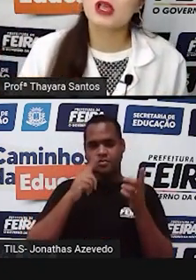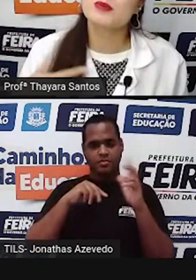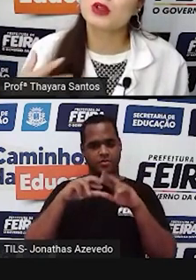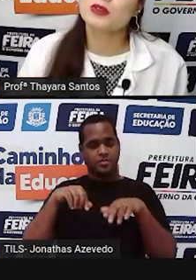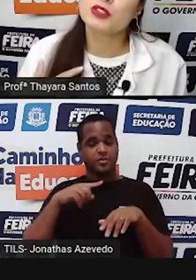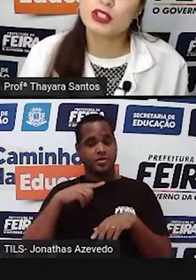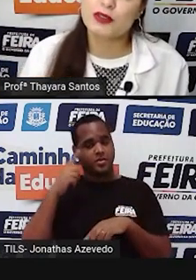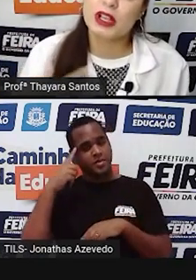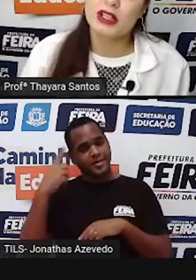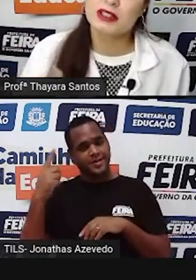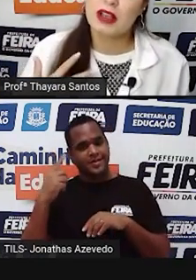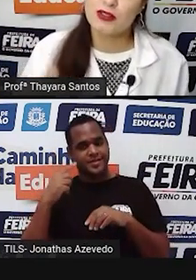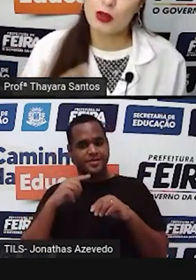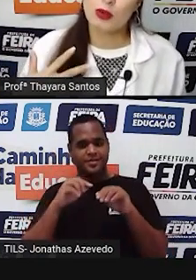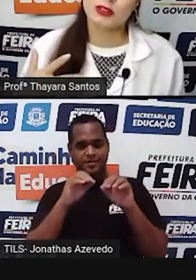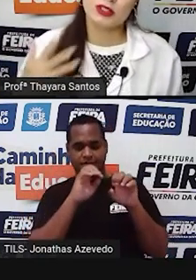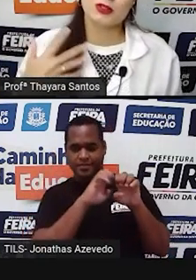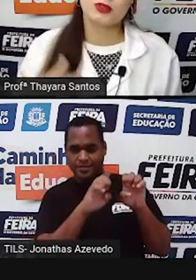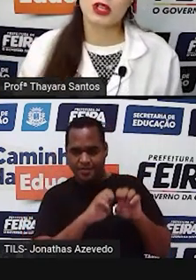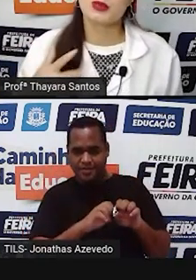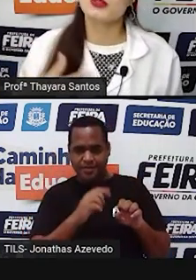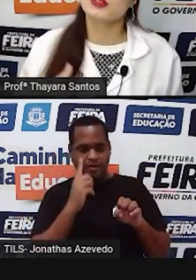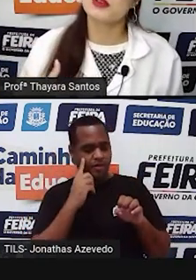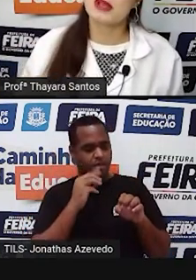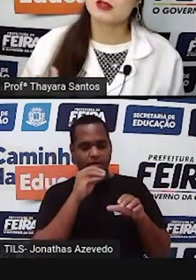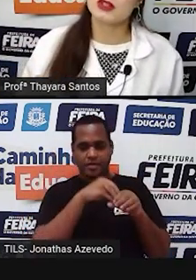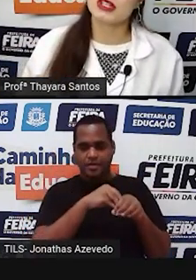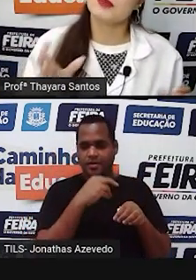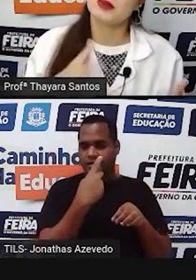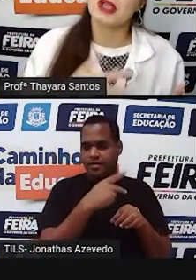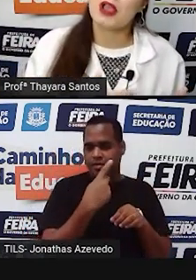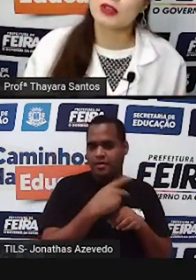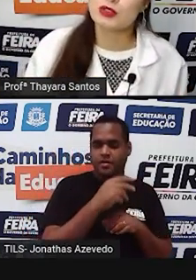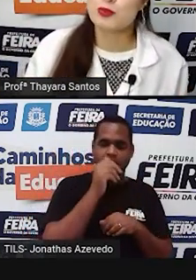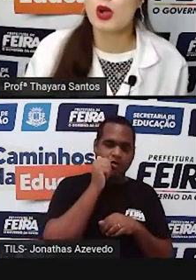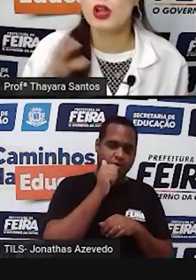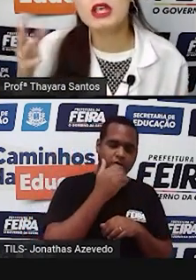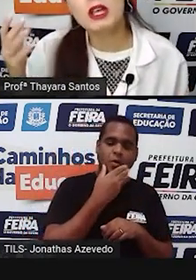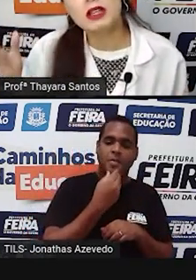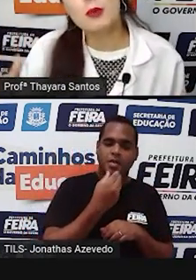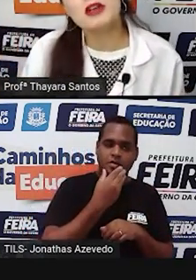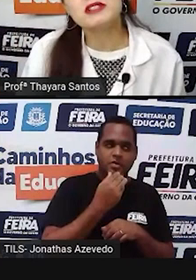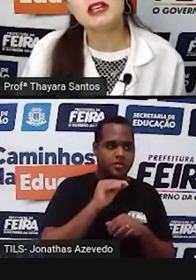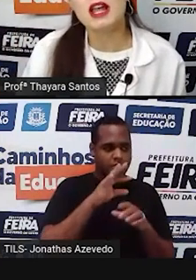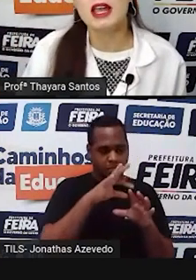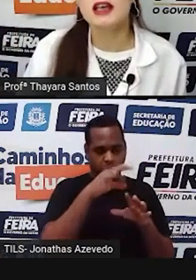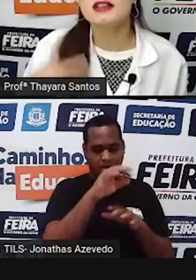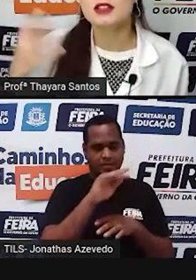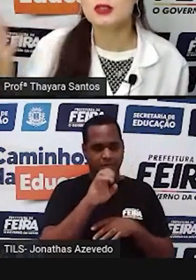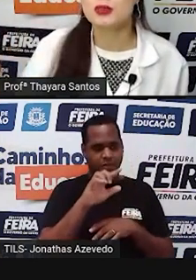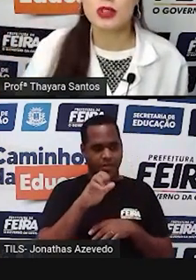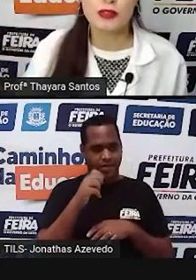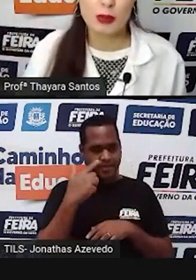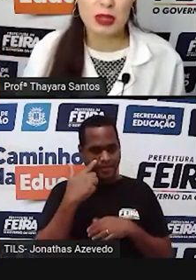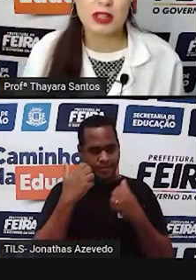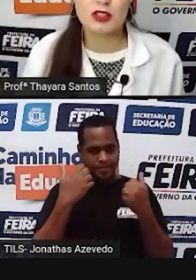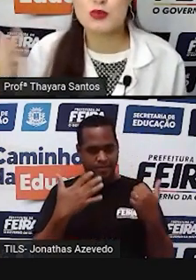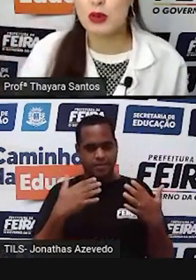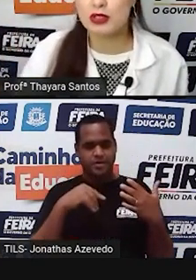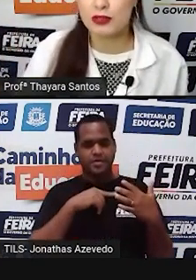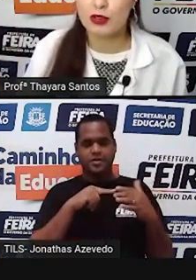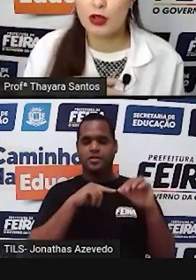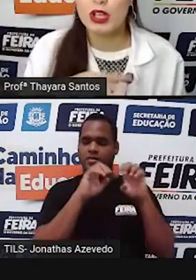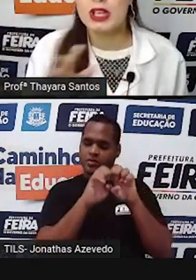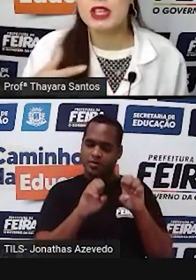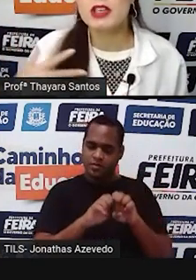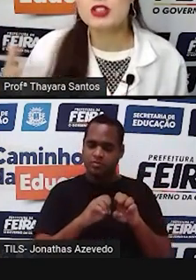estrutura reprodutiva da flor. Na estrutura reprodutiva masculina, para pegar o grão de pólen. Depois, ele ia lá na estrutura feminina de